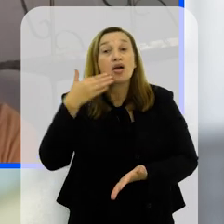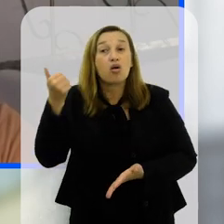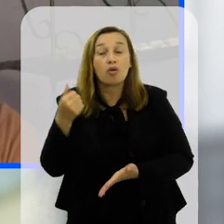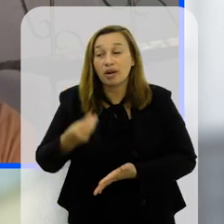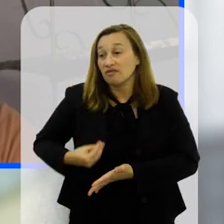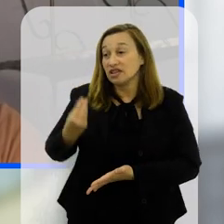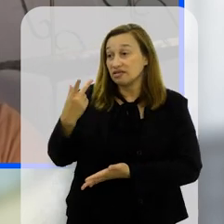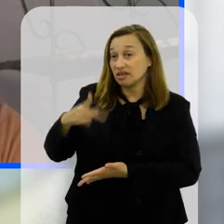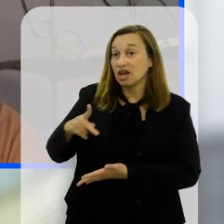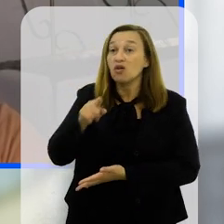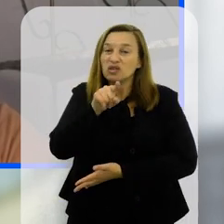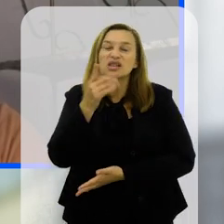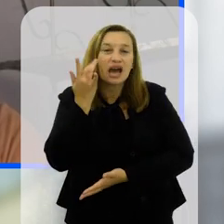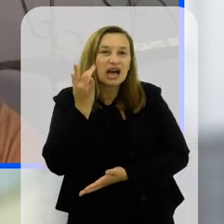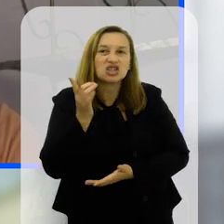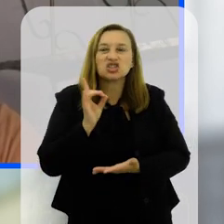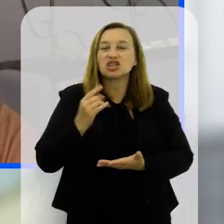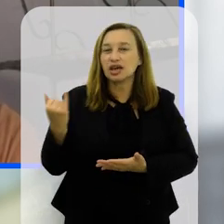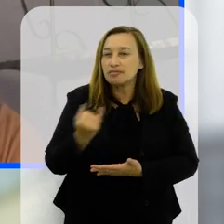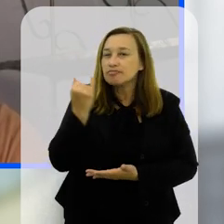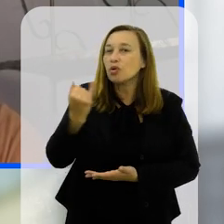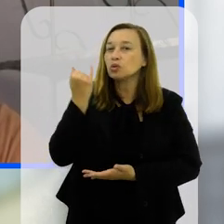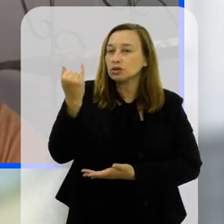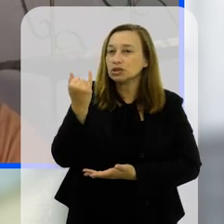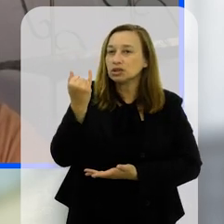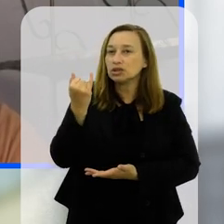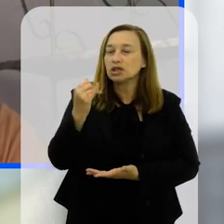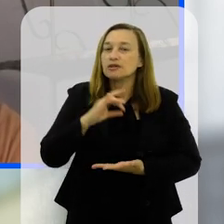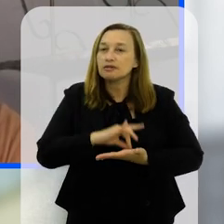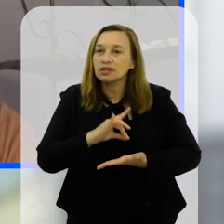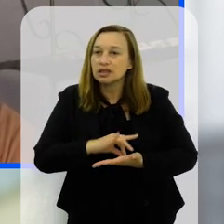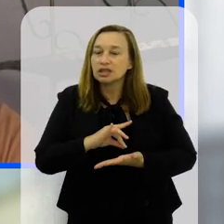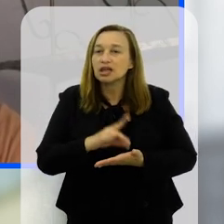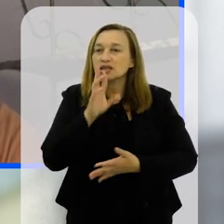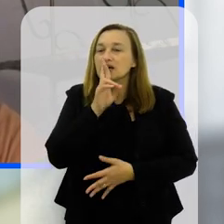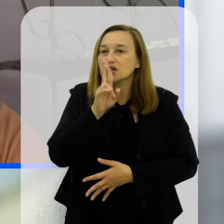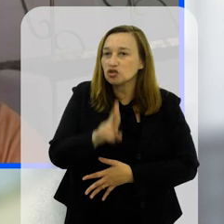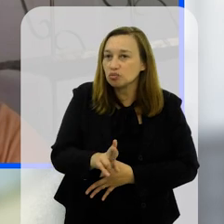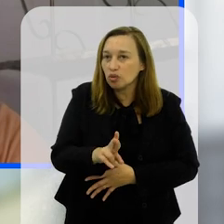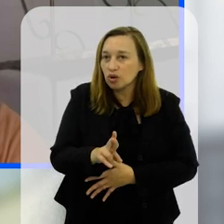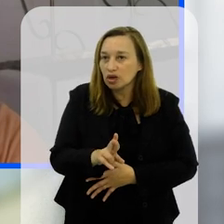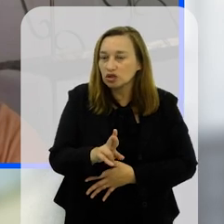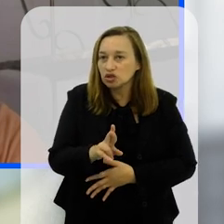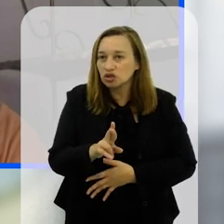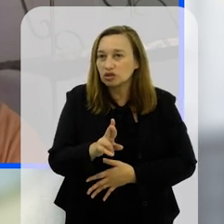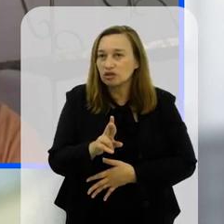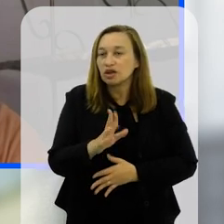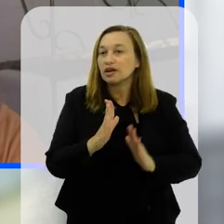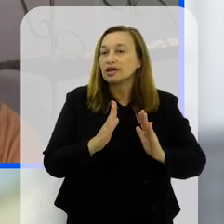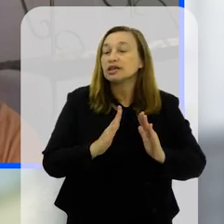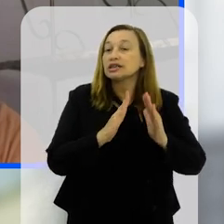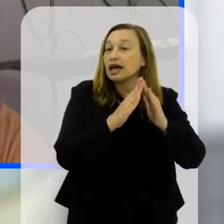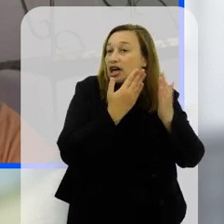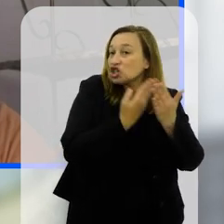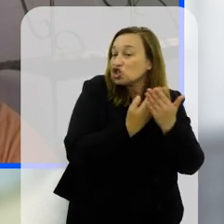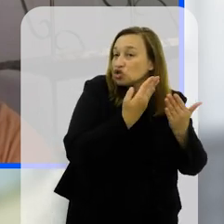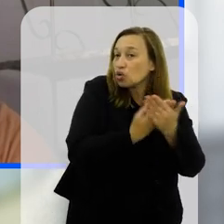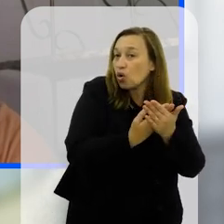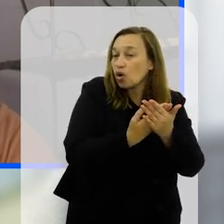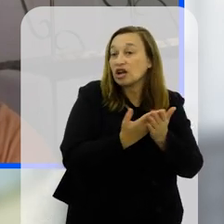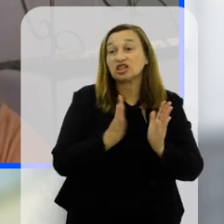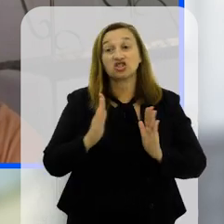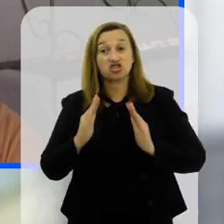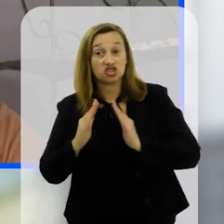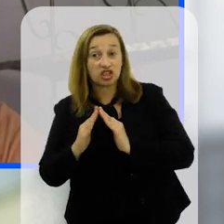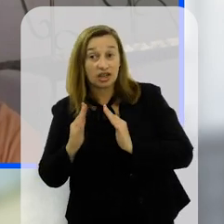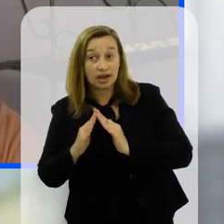o que é melhor para eles e aí você acha que é realmente importante que essa resposta ela venha de cima para baixo aí seja da